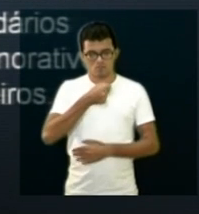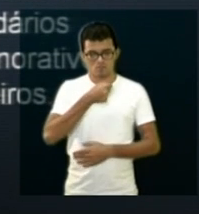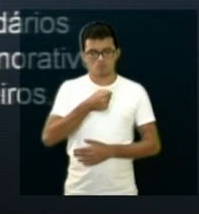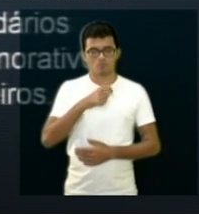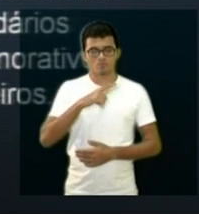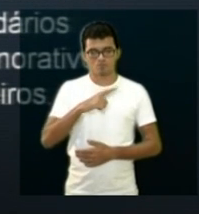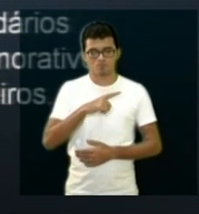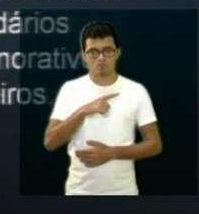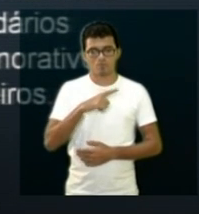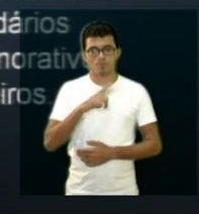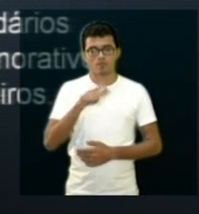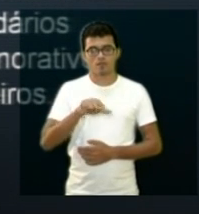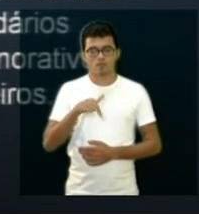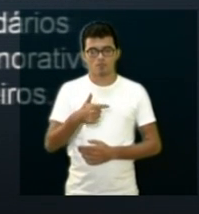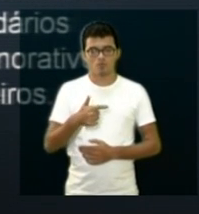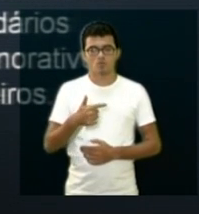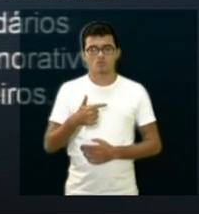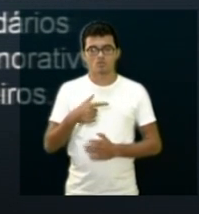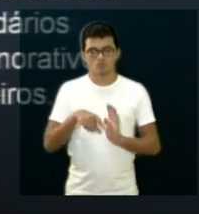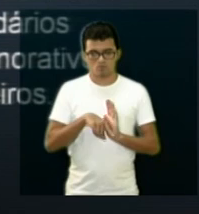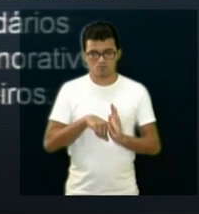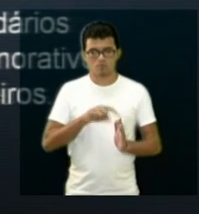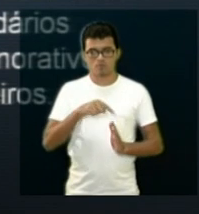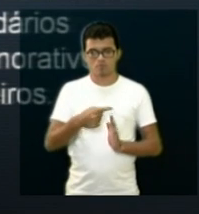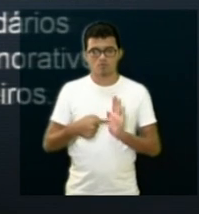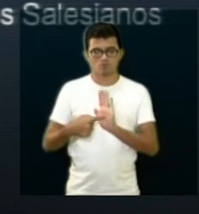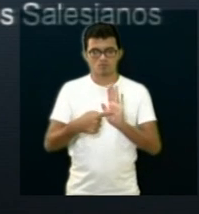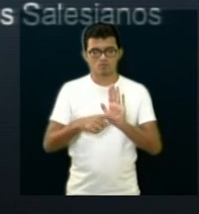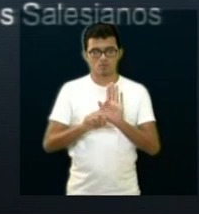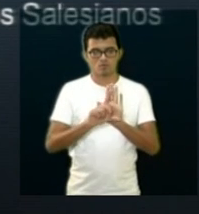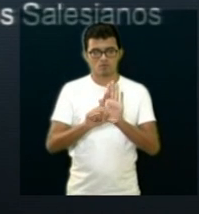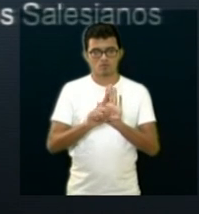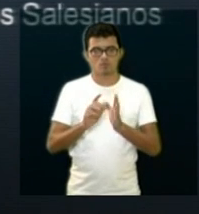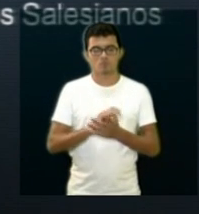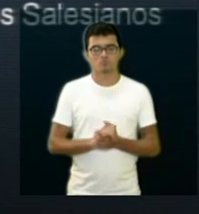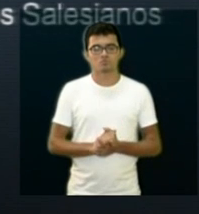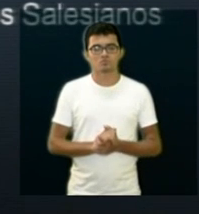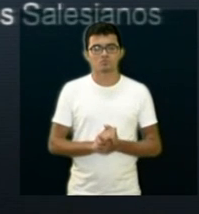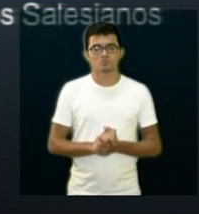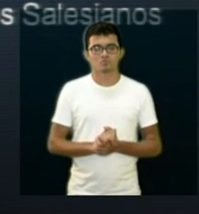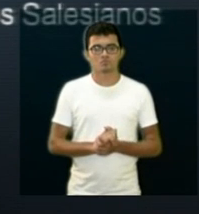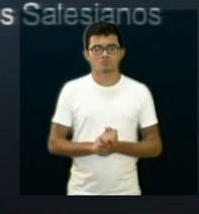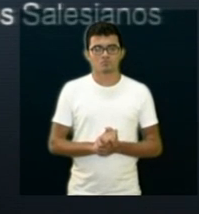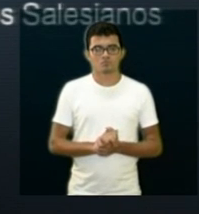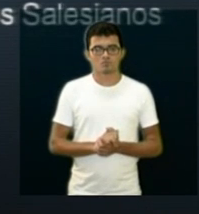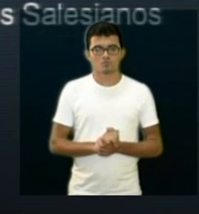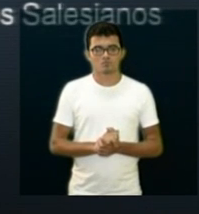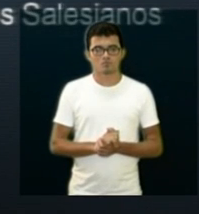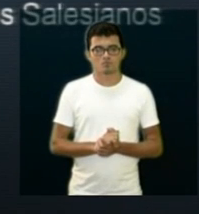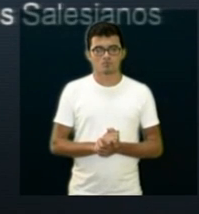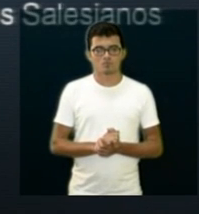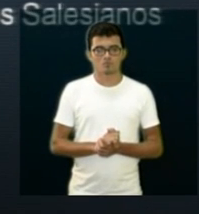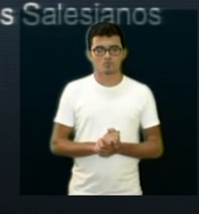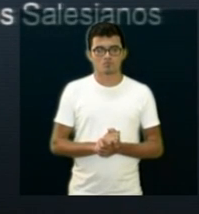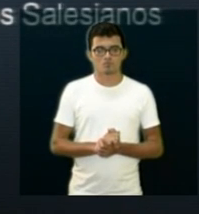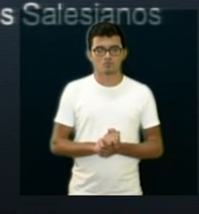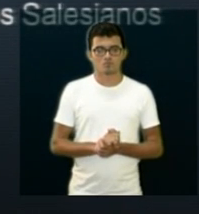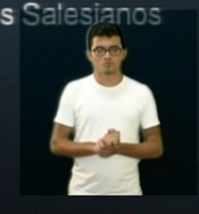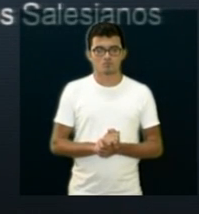para depois apresentar, então, a lei, o projeto de lei, para que possa ser aprovado.